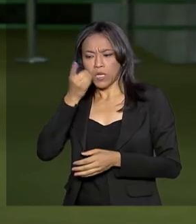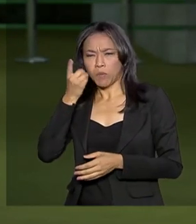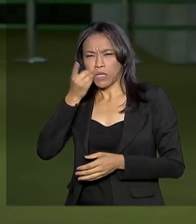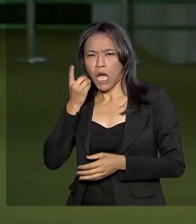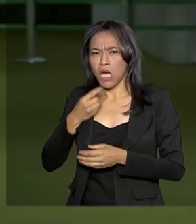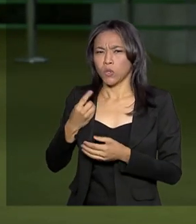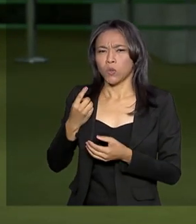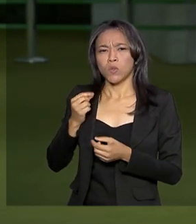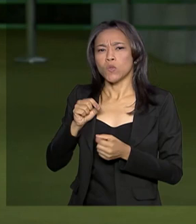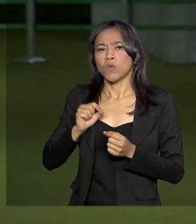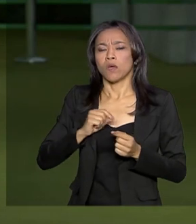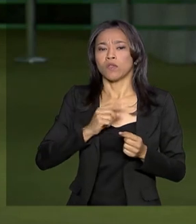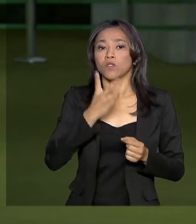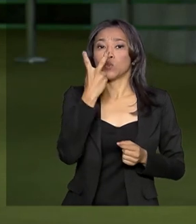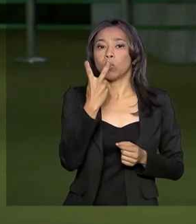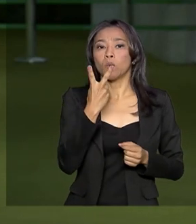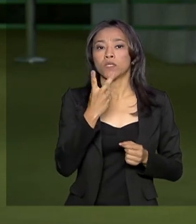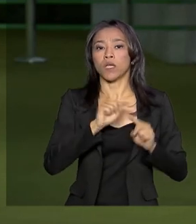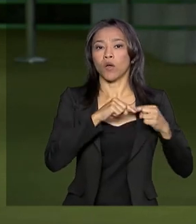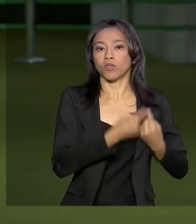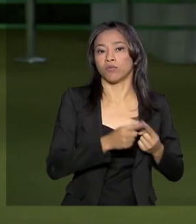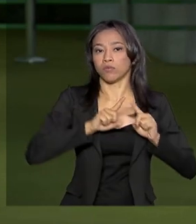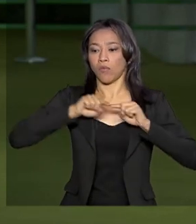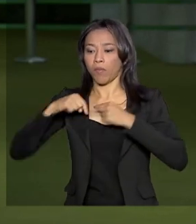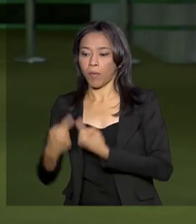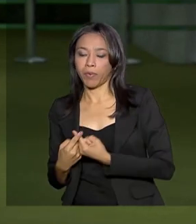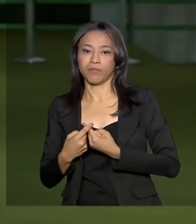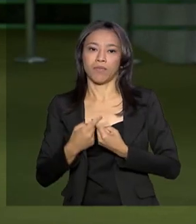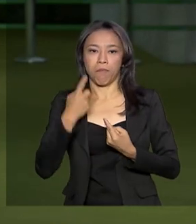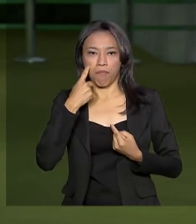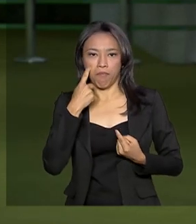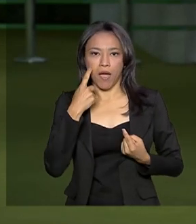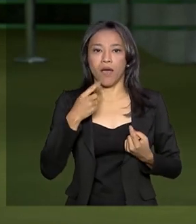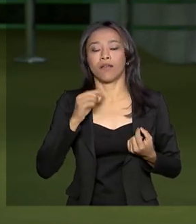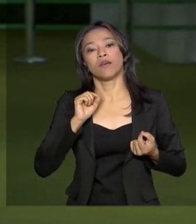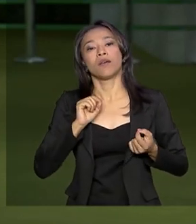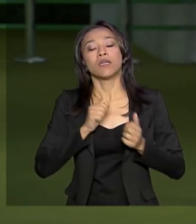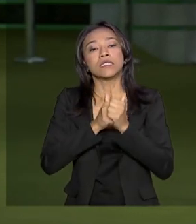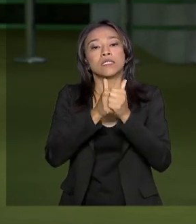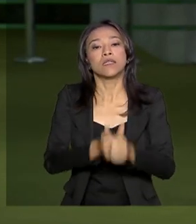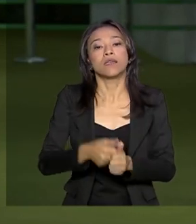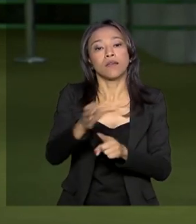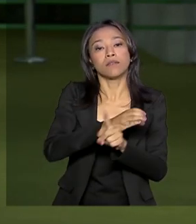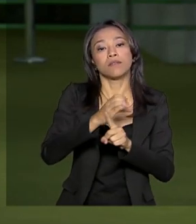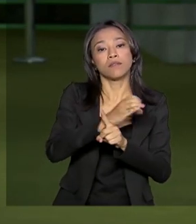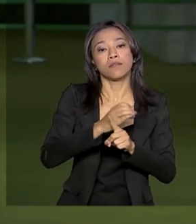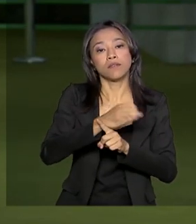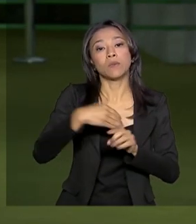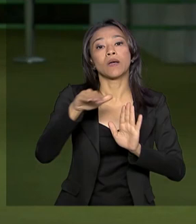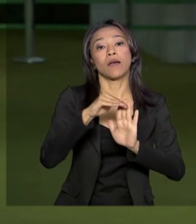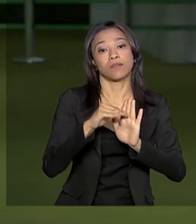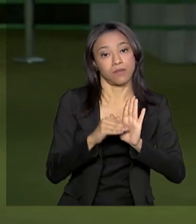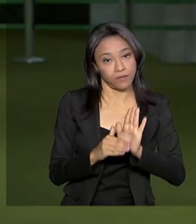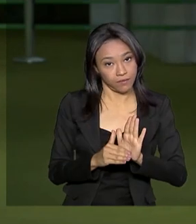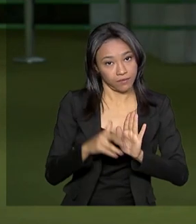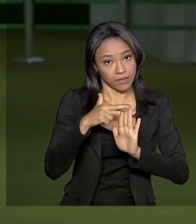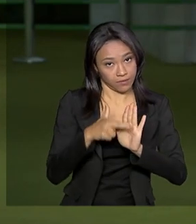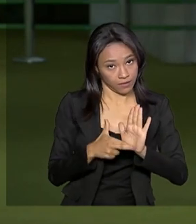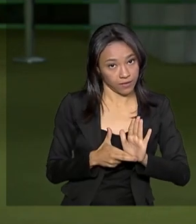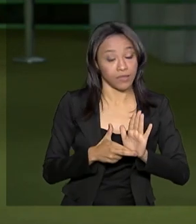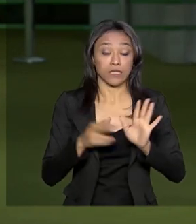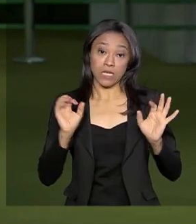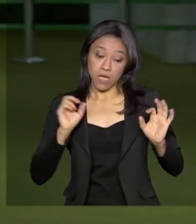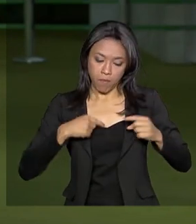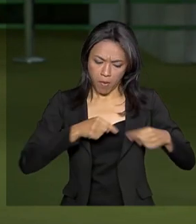realizar duas sessões para completar o prazo de intertício entre as votações de primeiro e segundo turno. Assim que